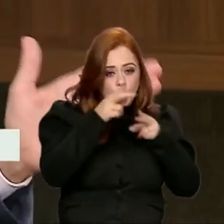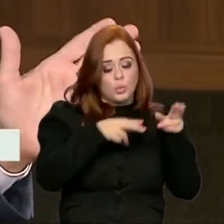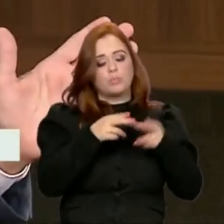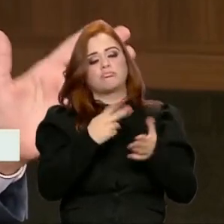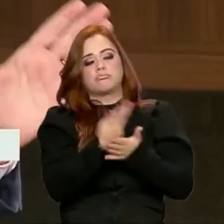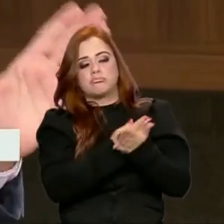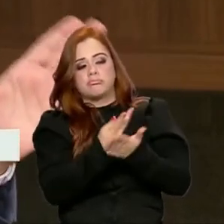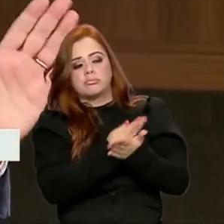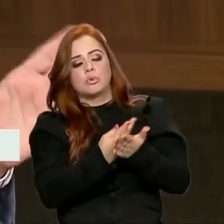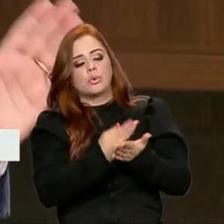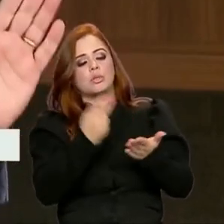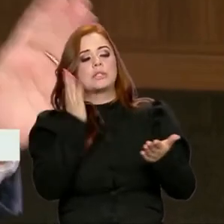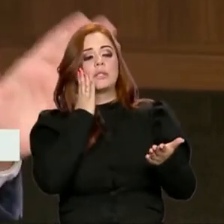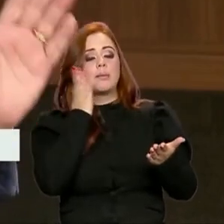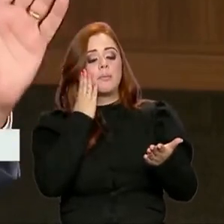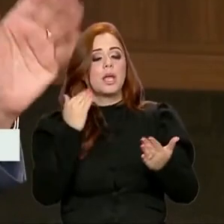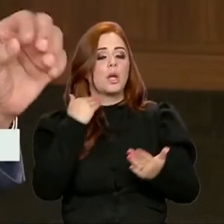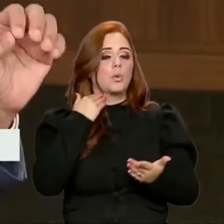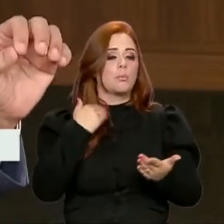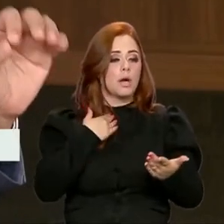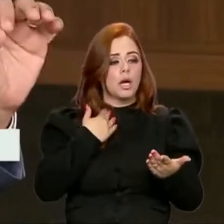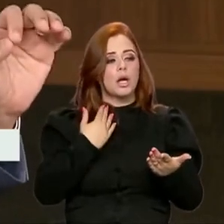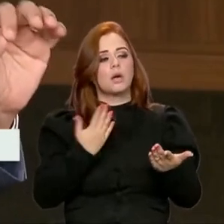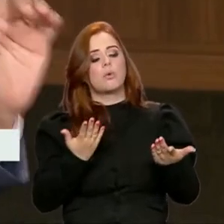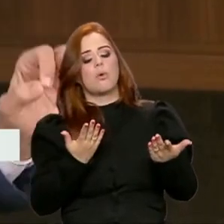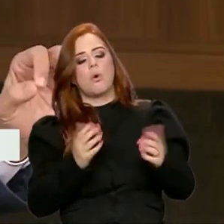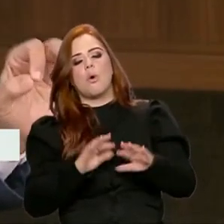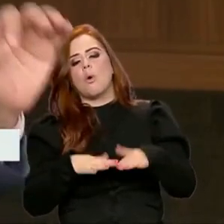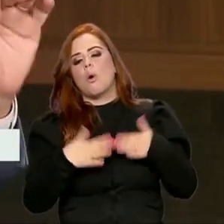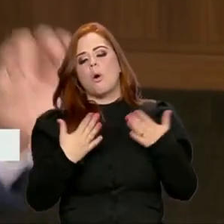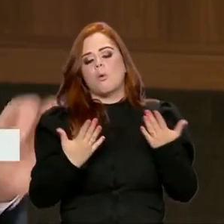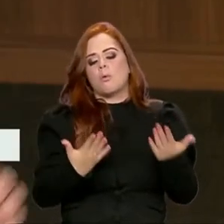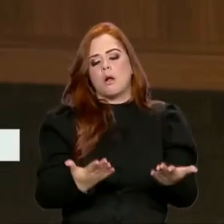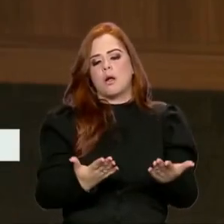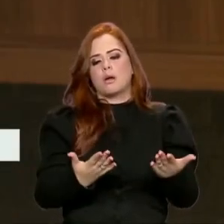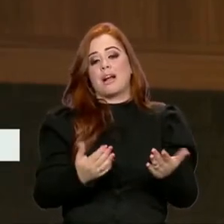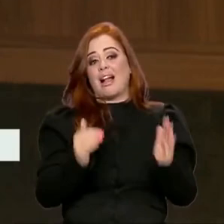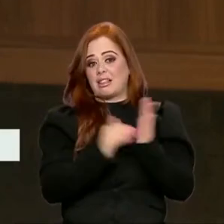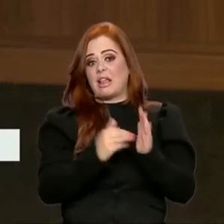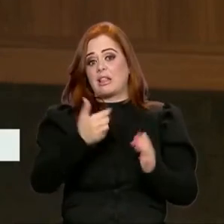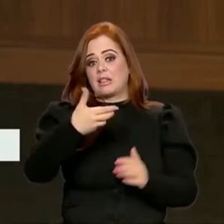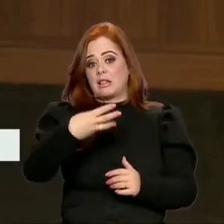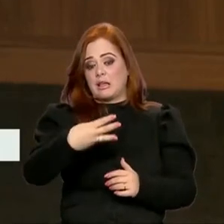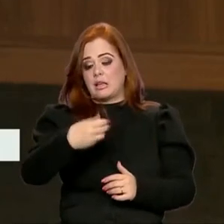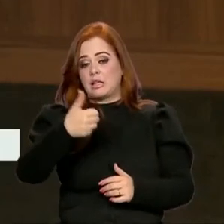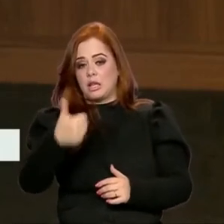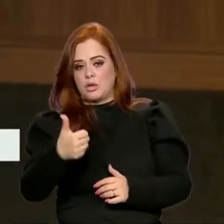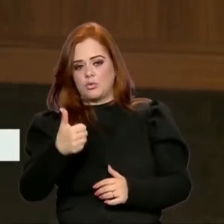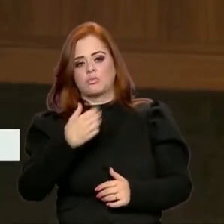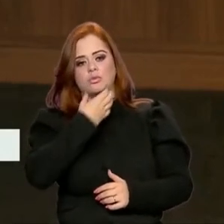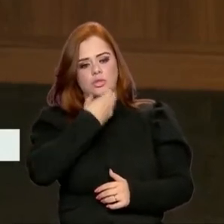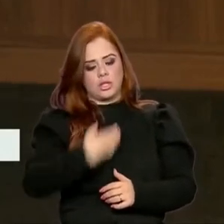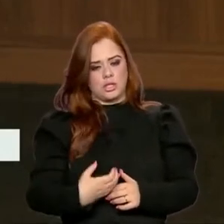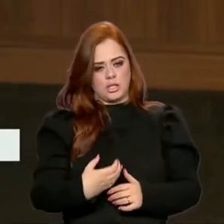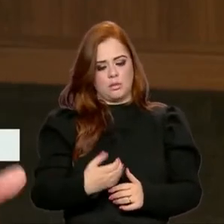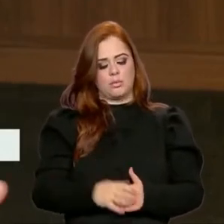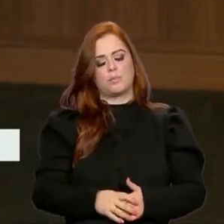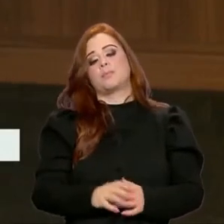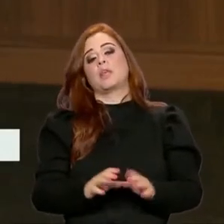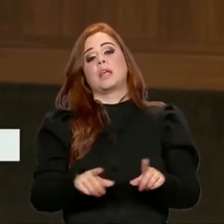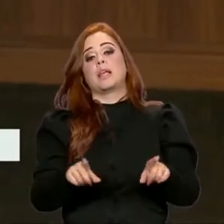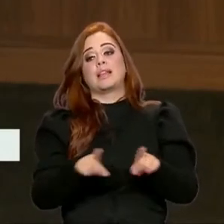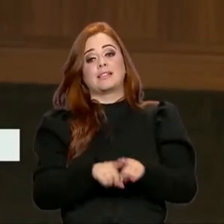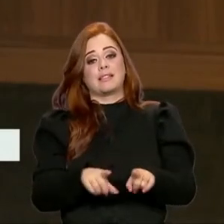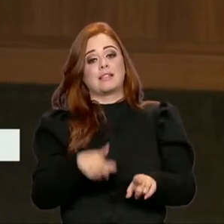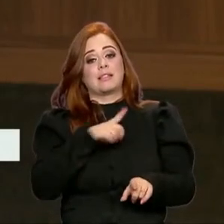tenha sido inscrita até 31 de dezembro do ano passado, os bancos têm muito